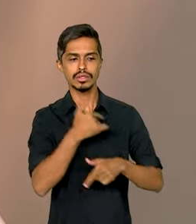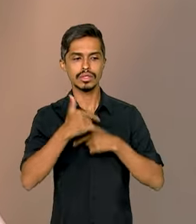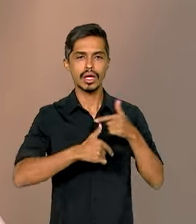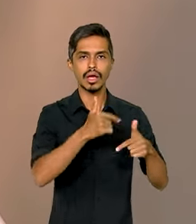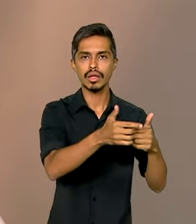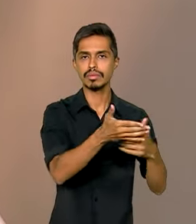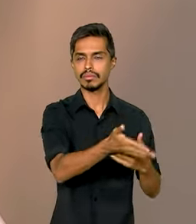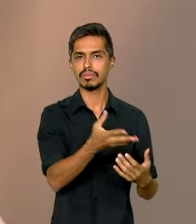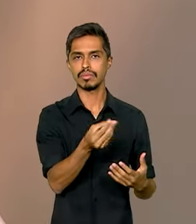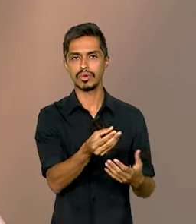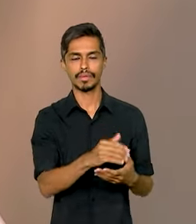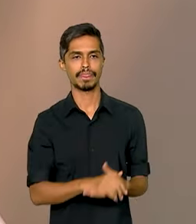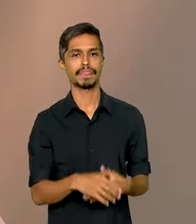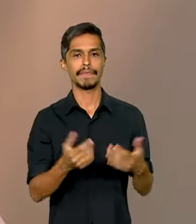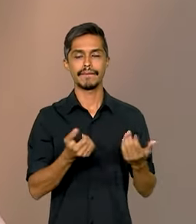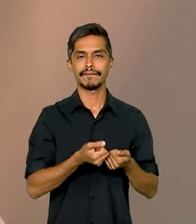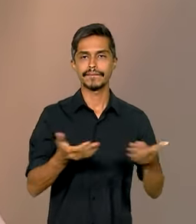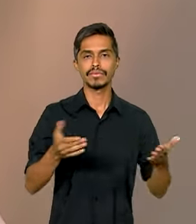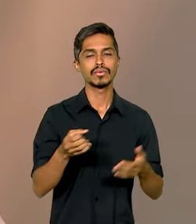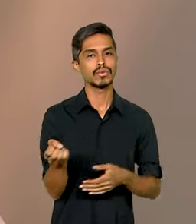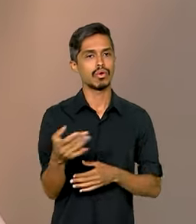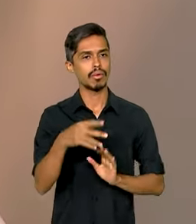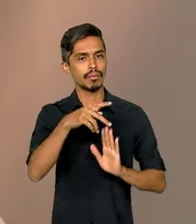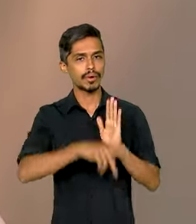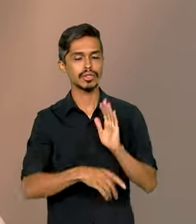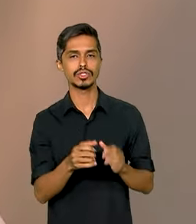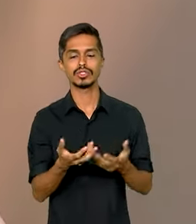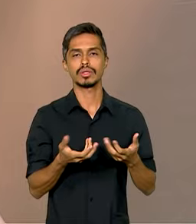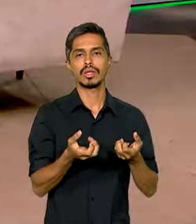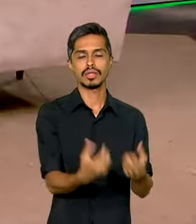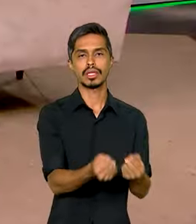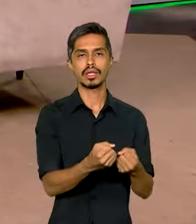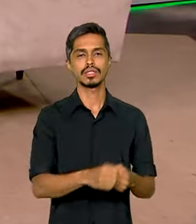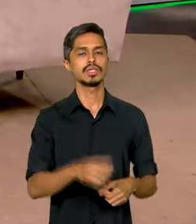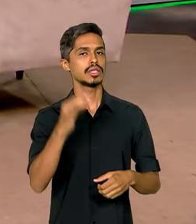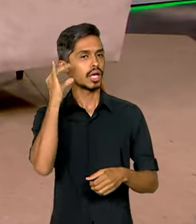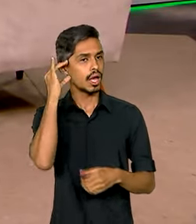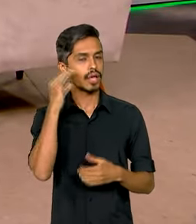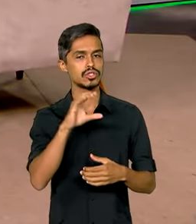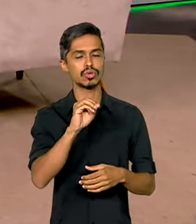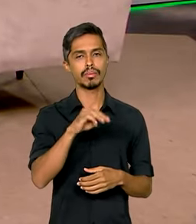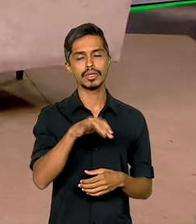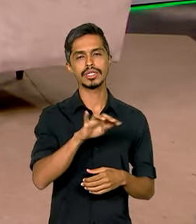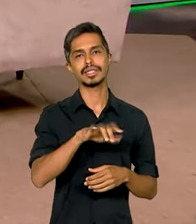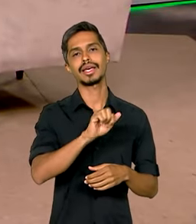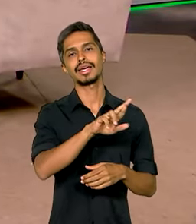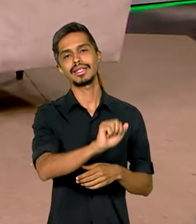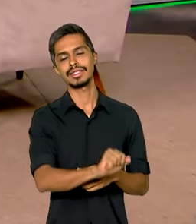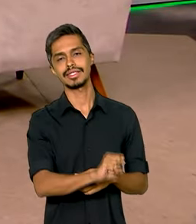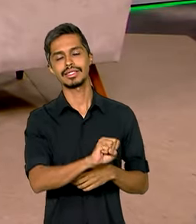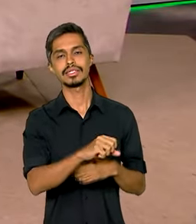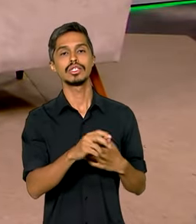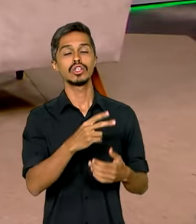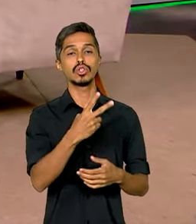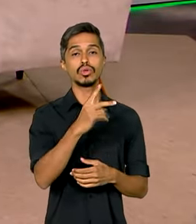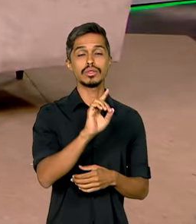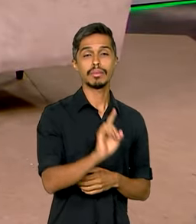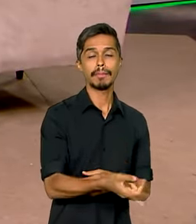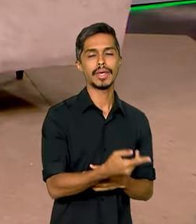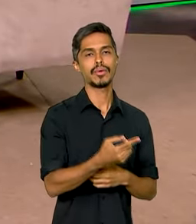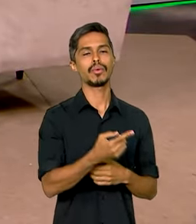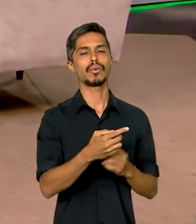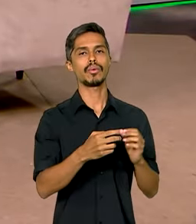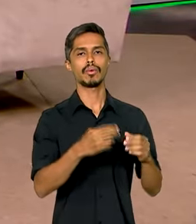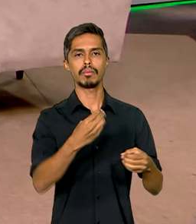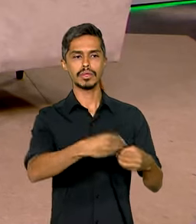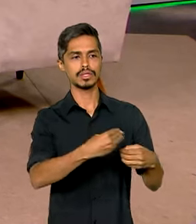lançamos agora, essa semana, o novo Plano Nacional de Outorgas de Rádios Comunitárias. Foram mais de 2 mil municípios que